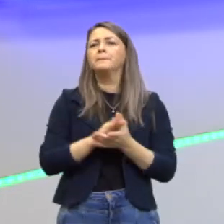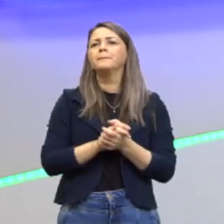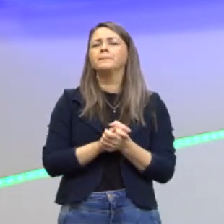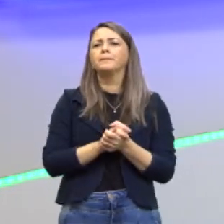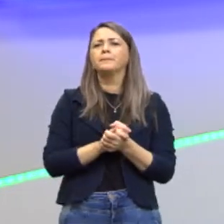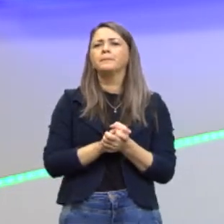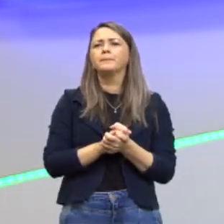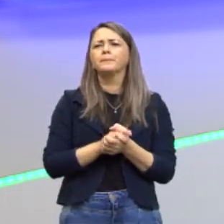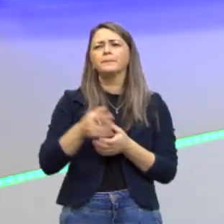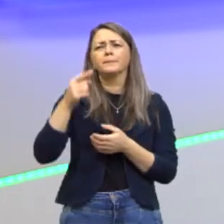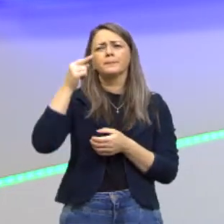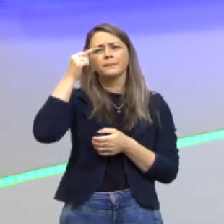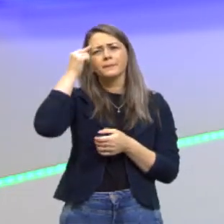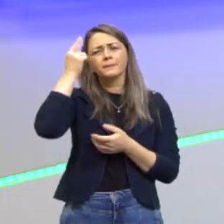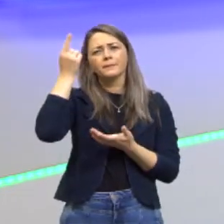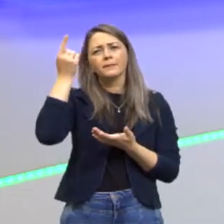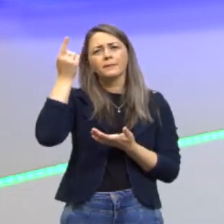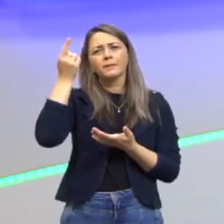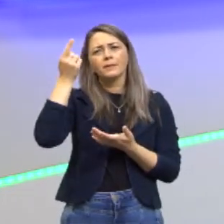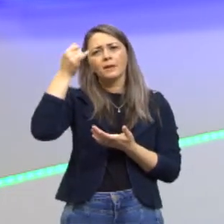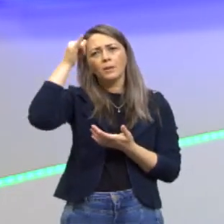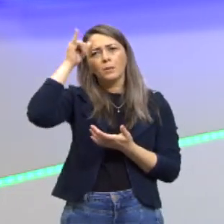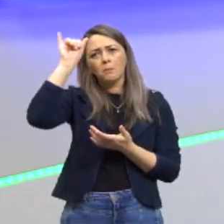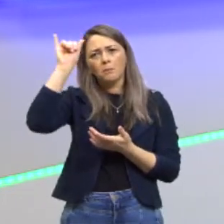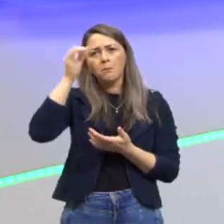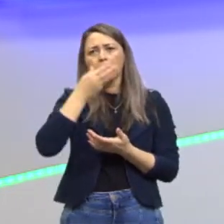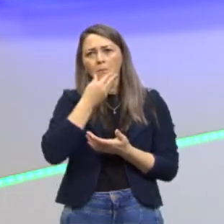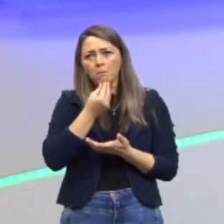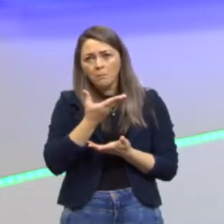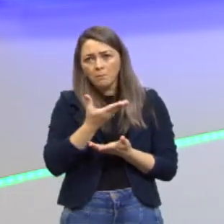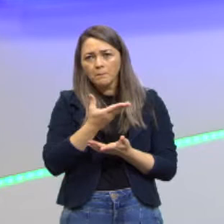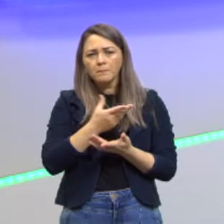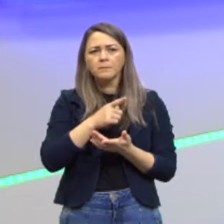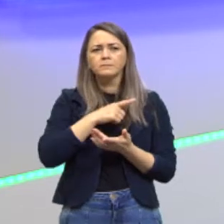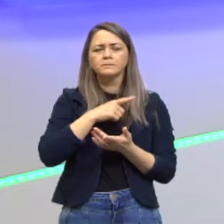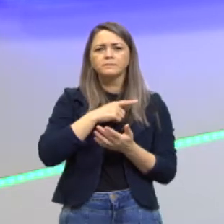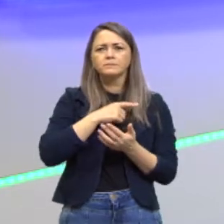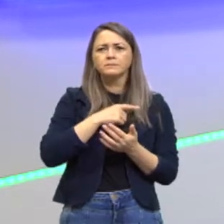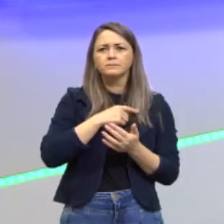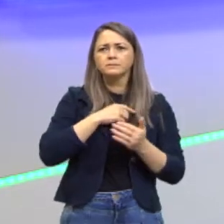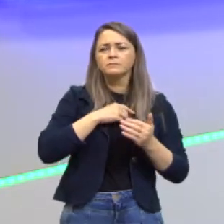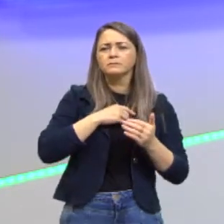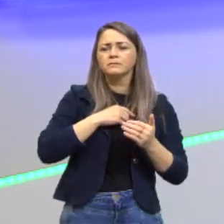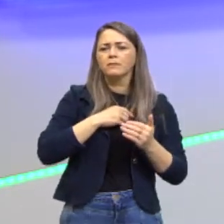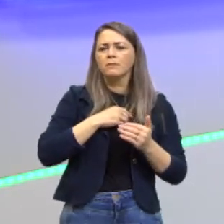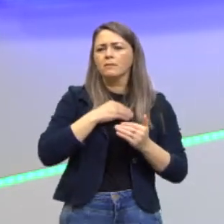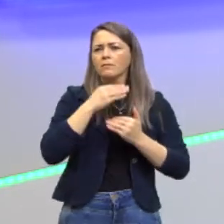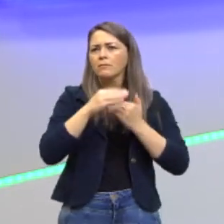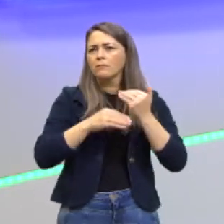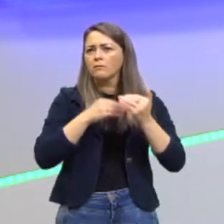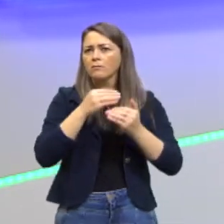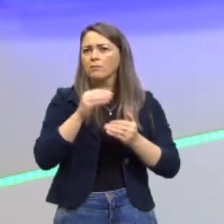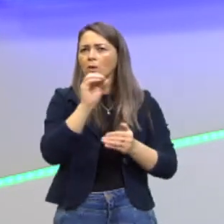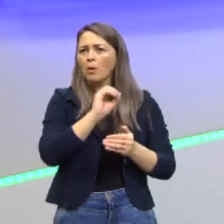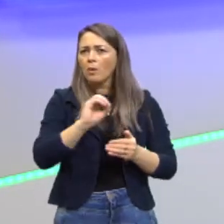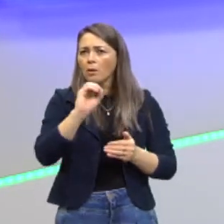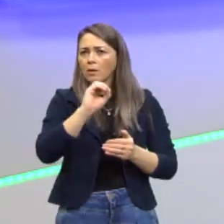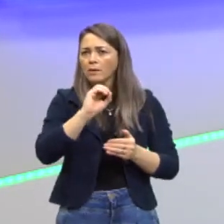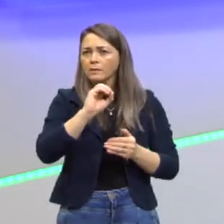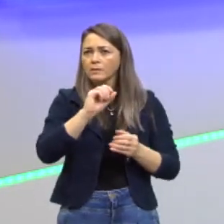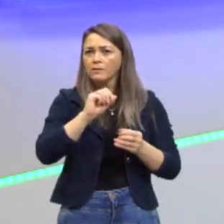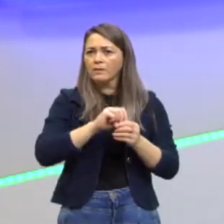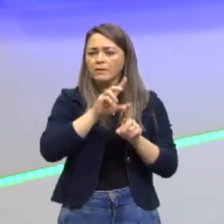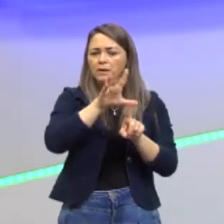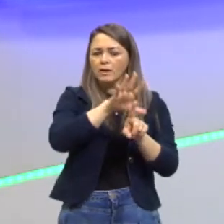um boi, né? Que tem um desempenho excelente e eles simplesmente fazem